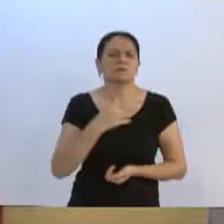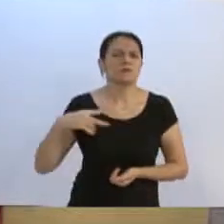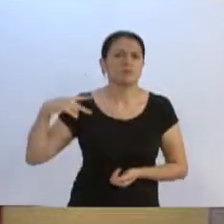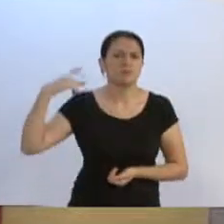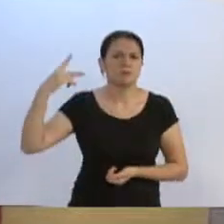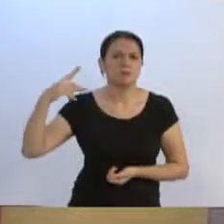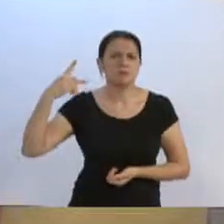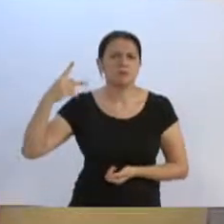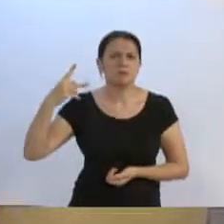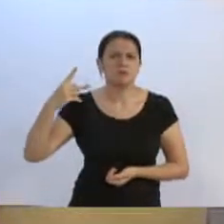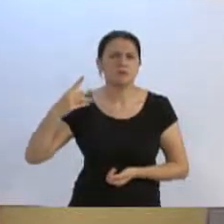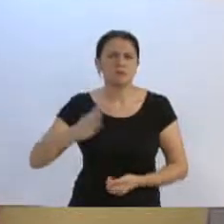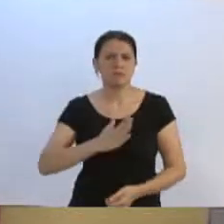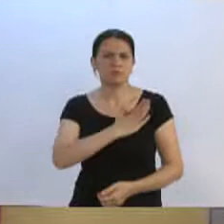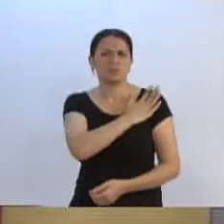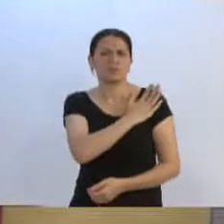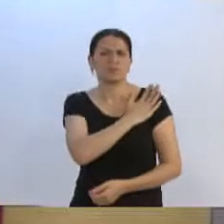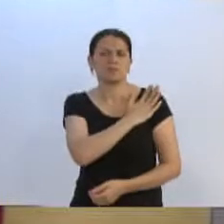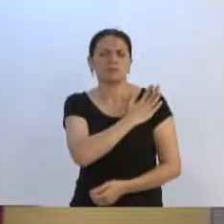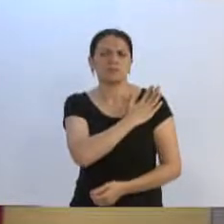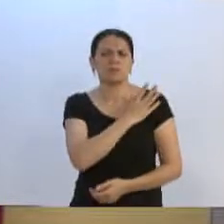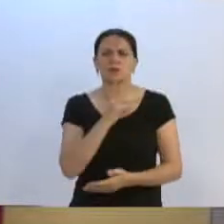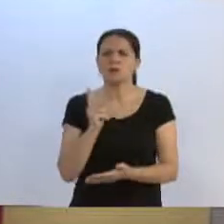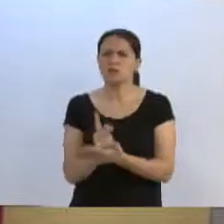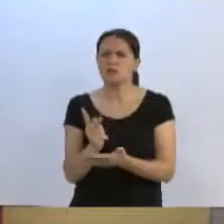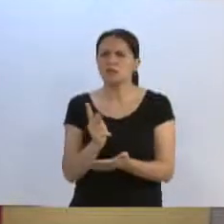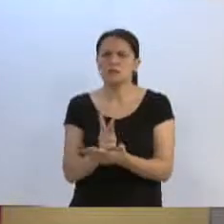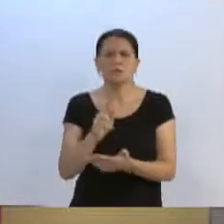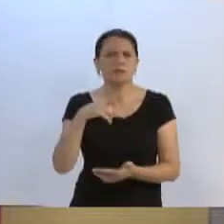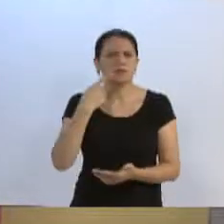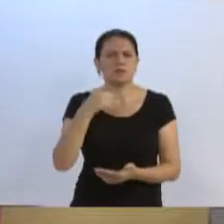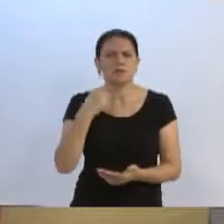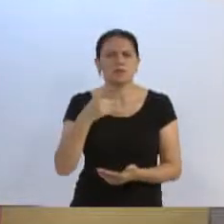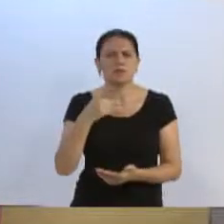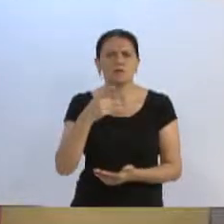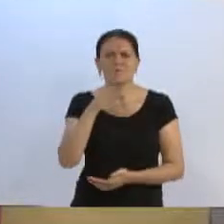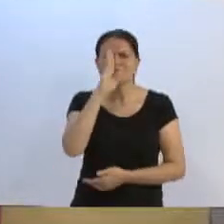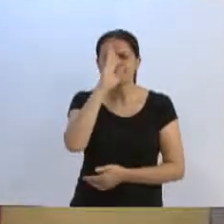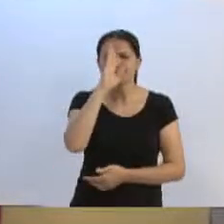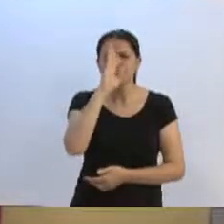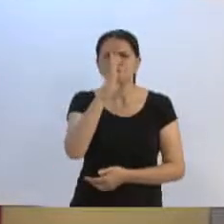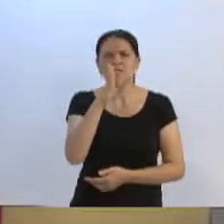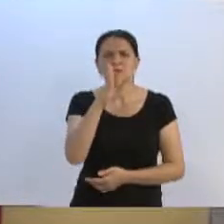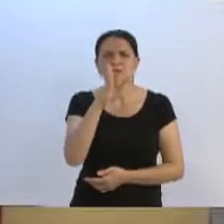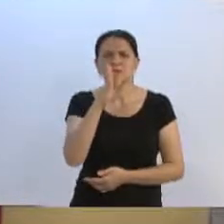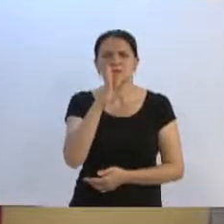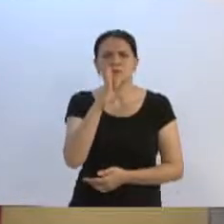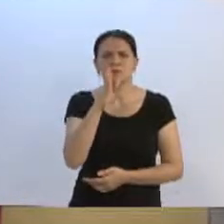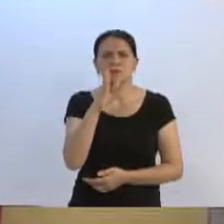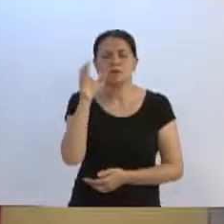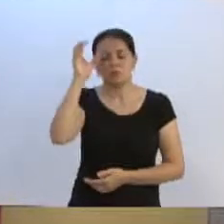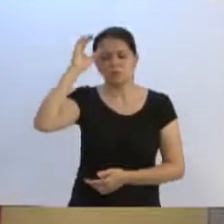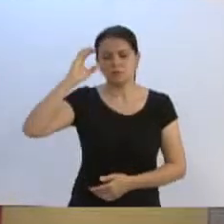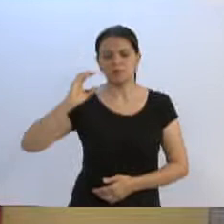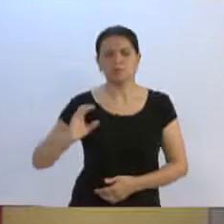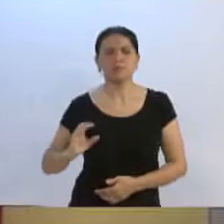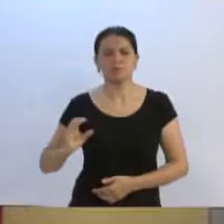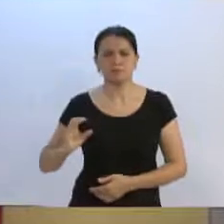que é o Napoleão Bernardes, e ele sempre dizia que a prioridade para o cidadão,